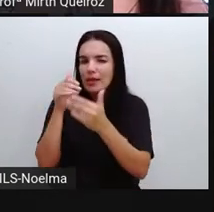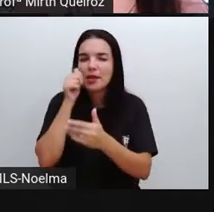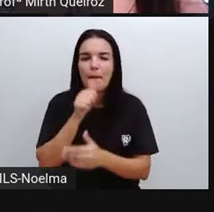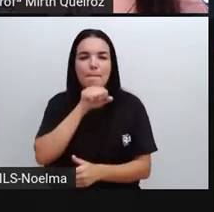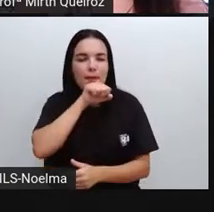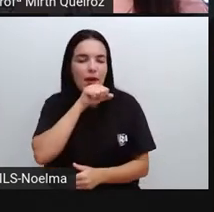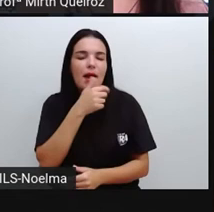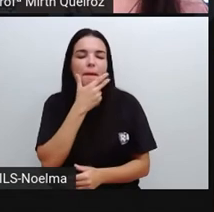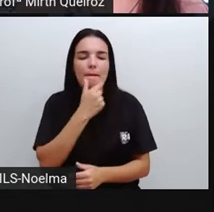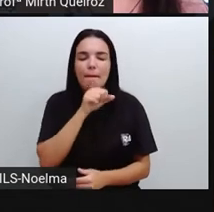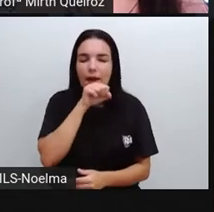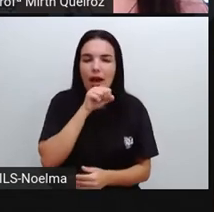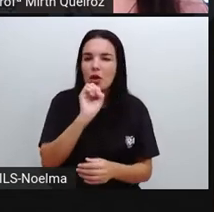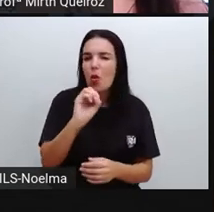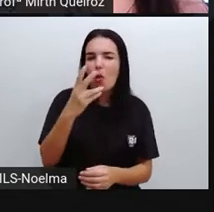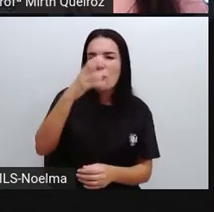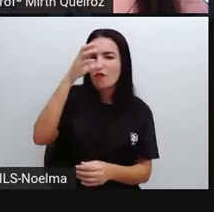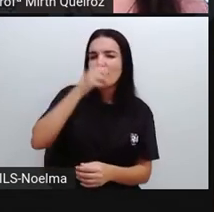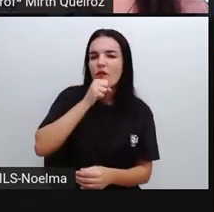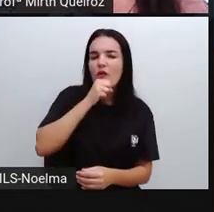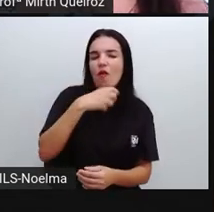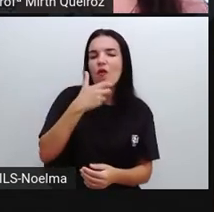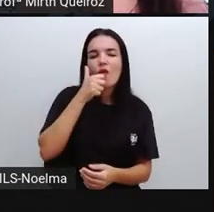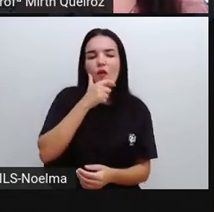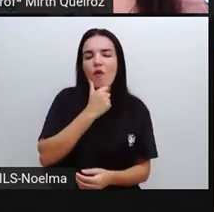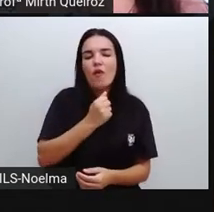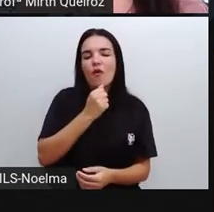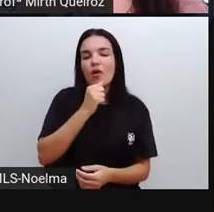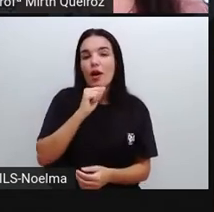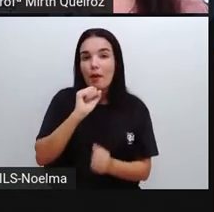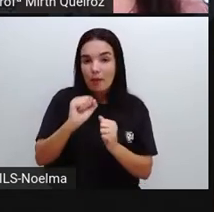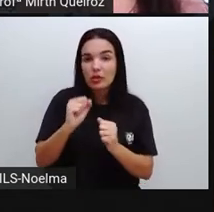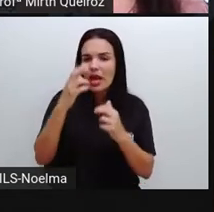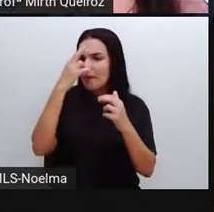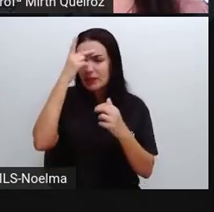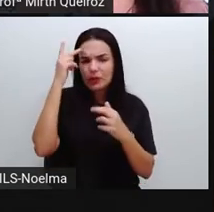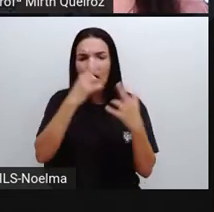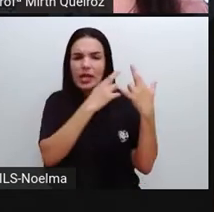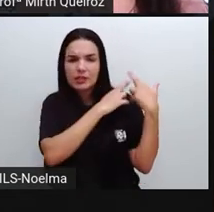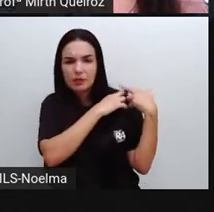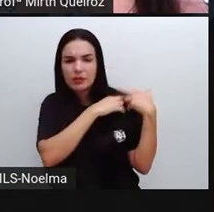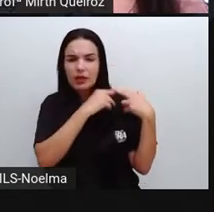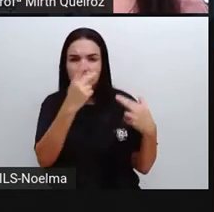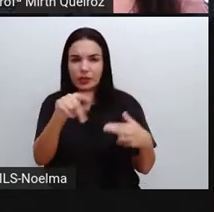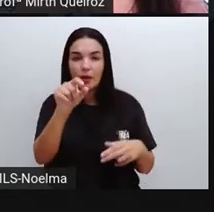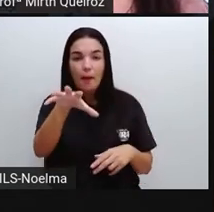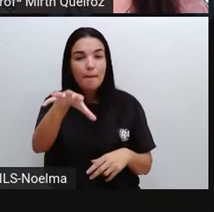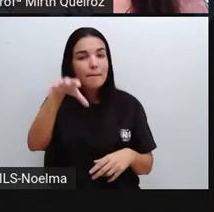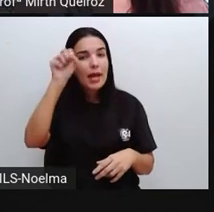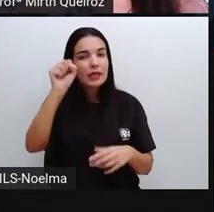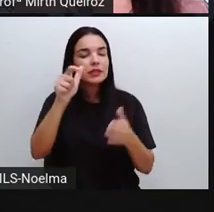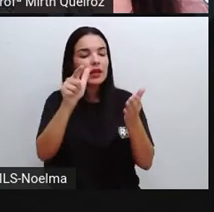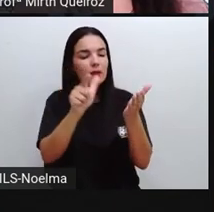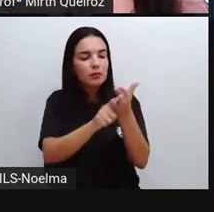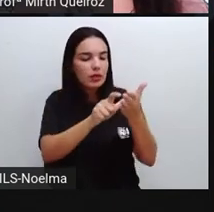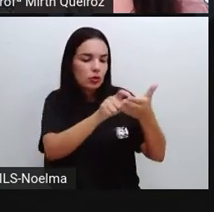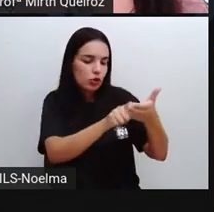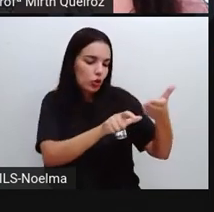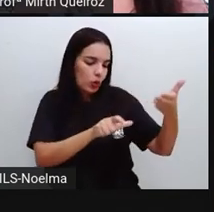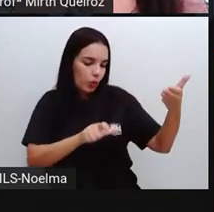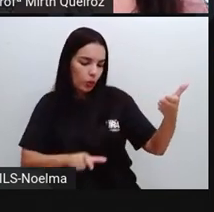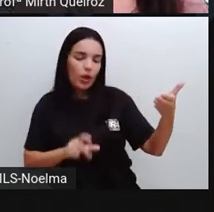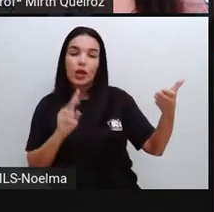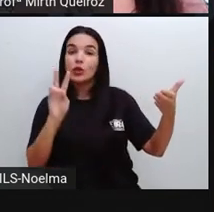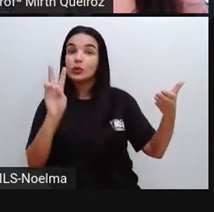a mamãe, tio, a tia, o vovô, a vovó, o responsável por vocês peça aí a eles duas